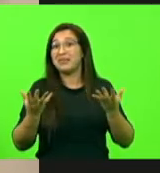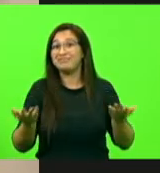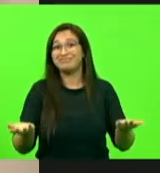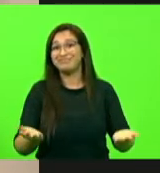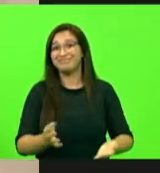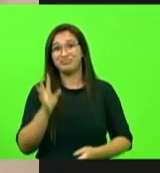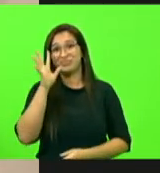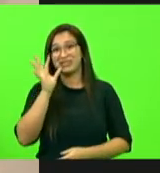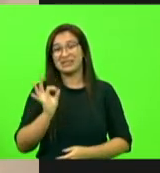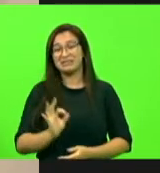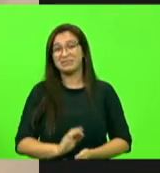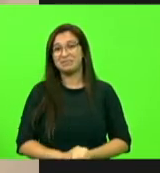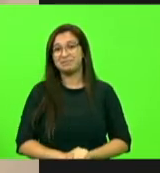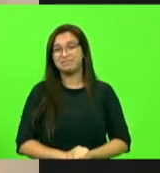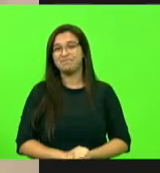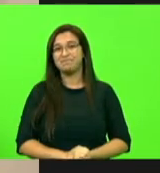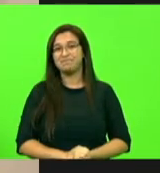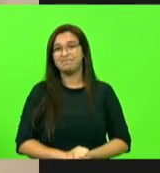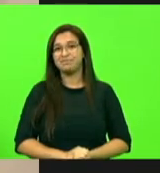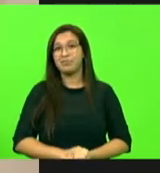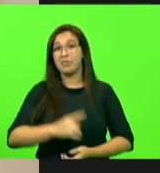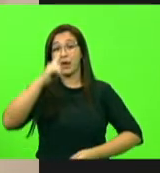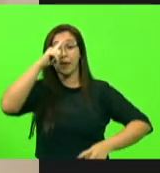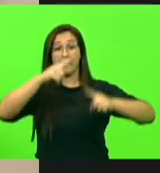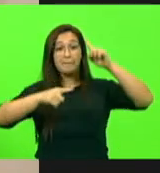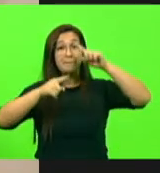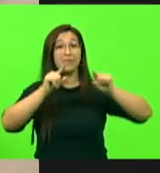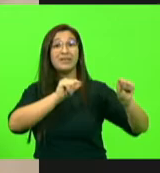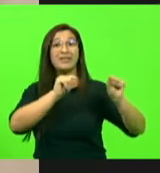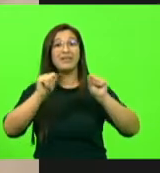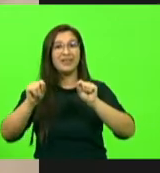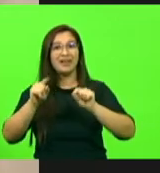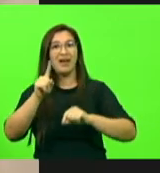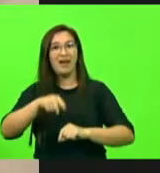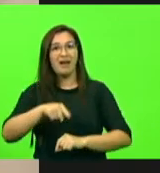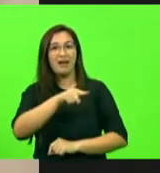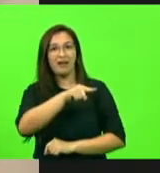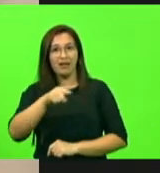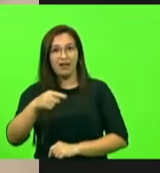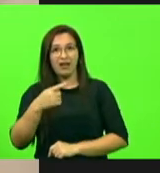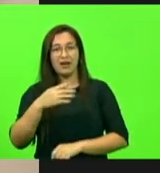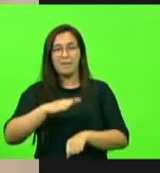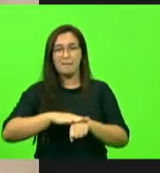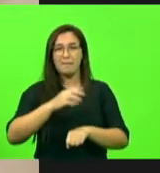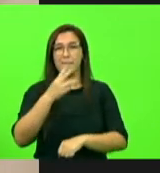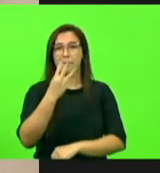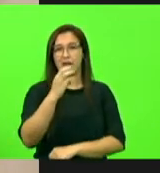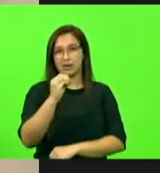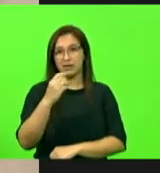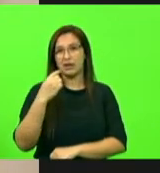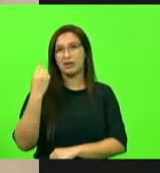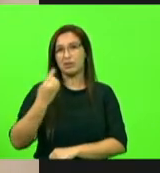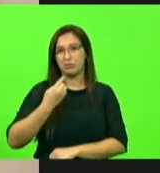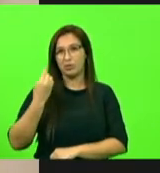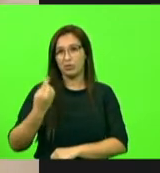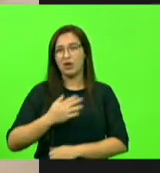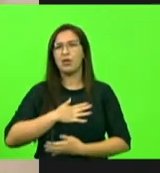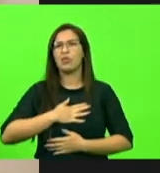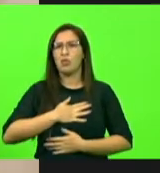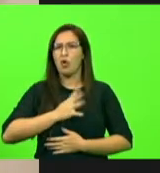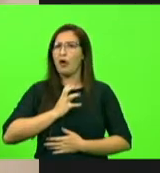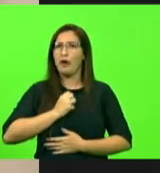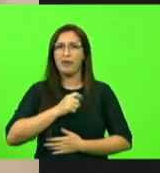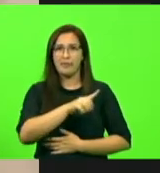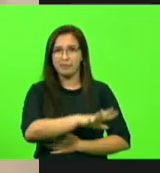Com a chancela de mais de 30 dos 40 deputados, que gostam muito da nossa região aqui,